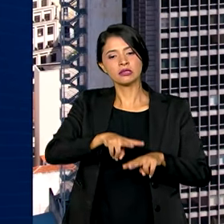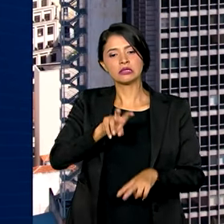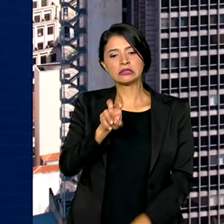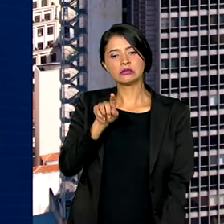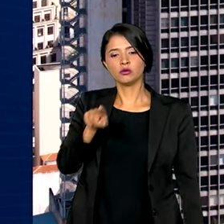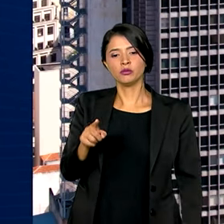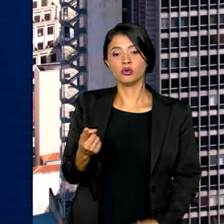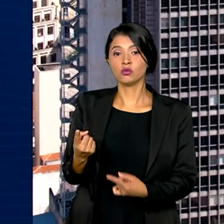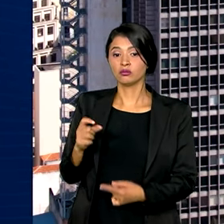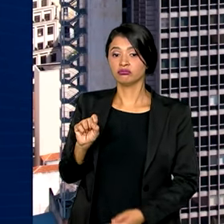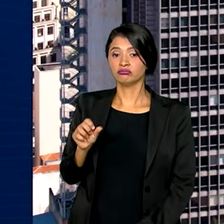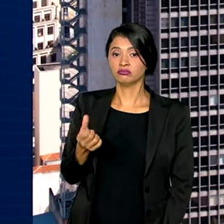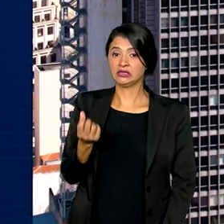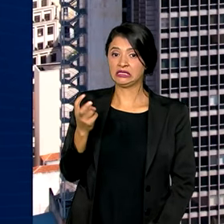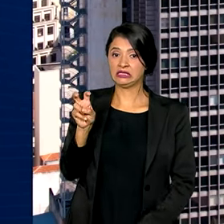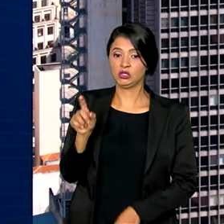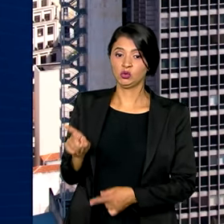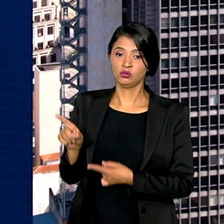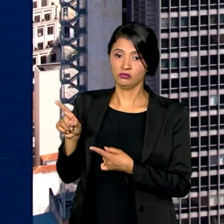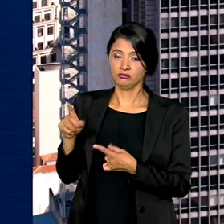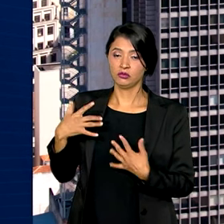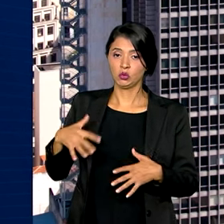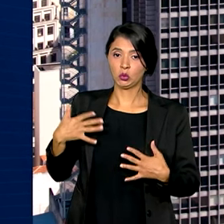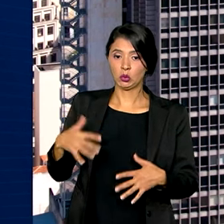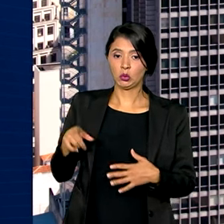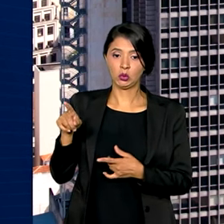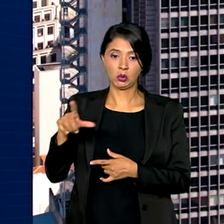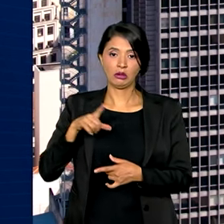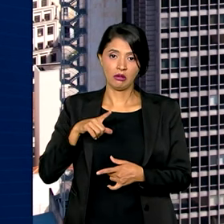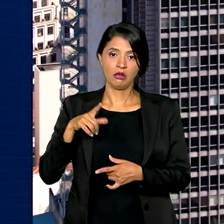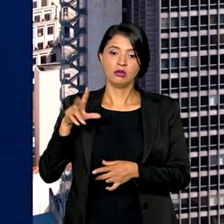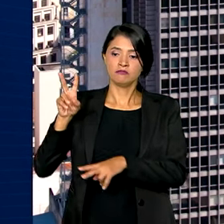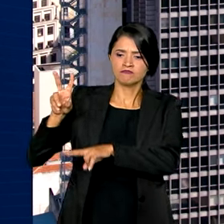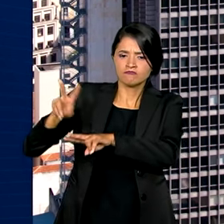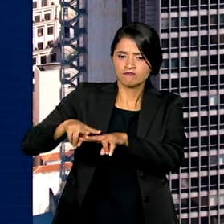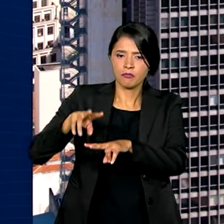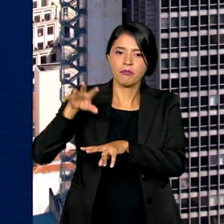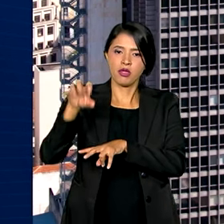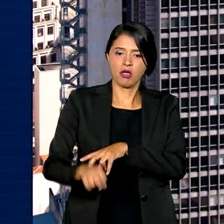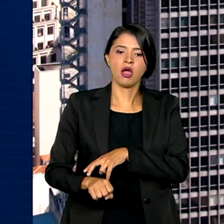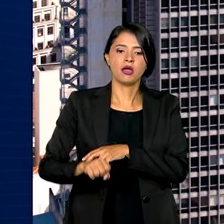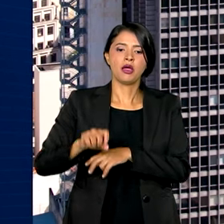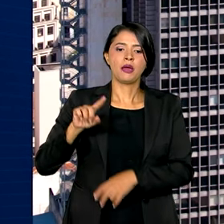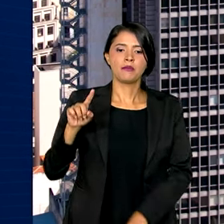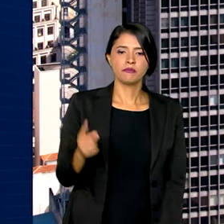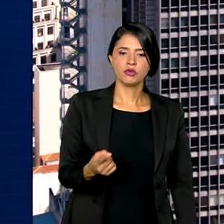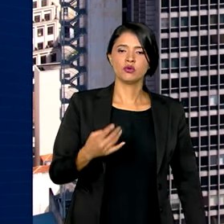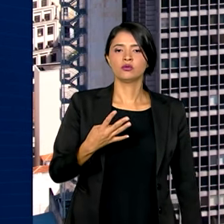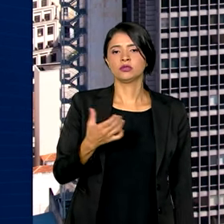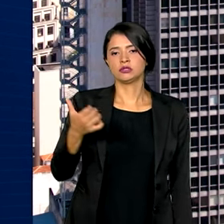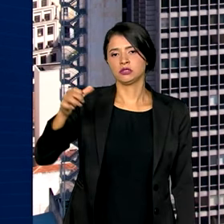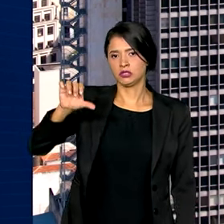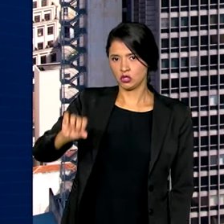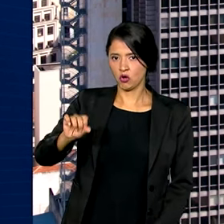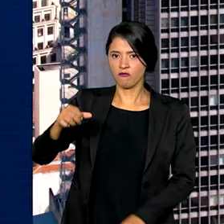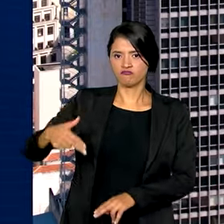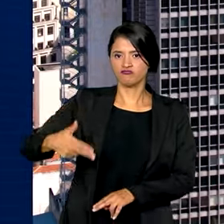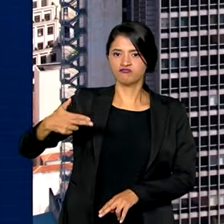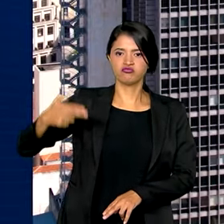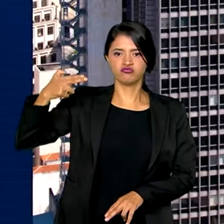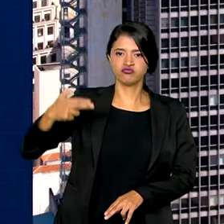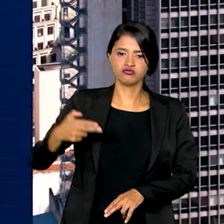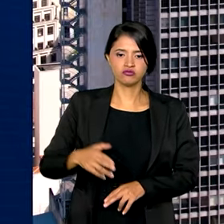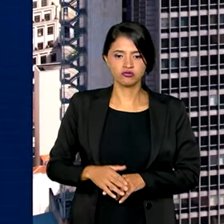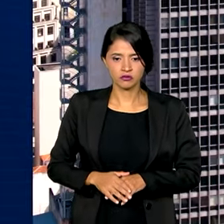.865 pessoas, apreendidas 1.419 armas de fogo.